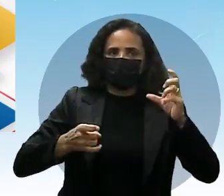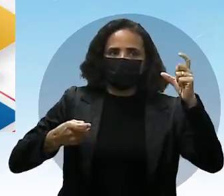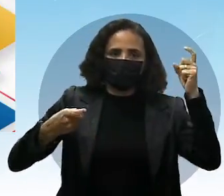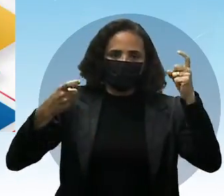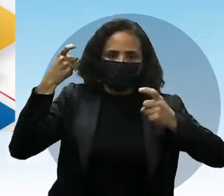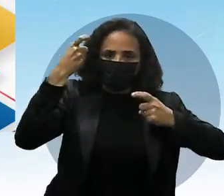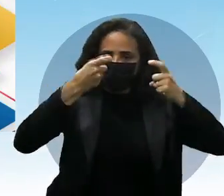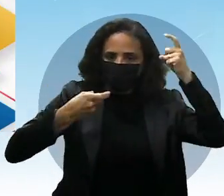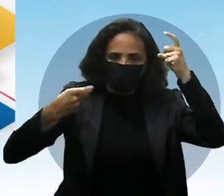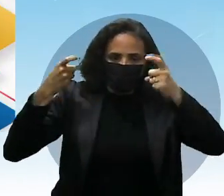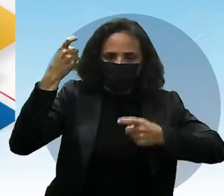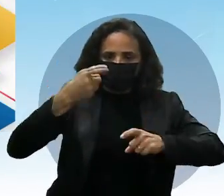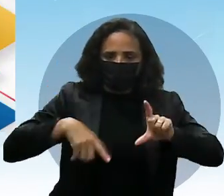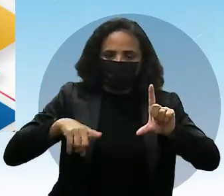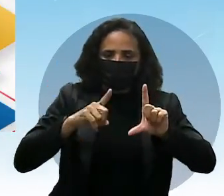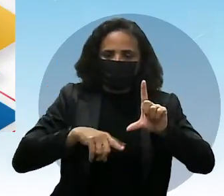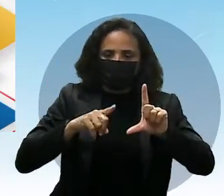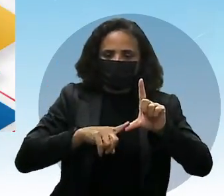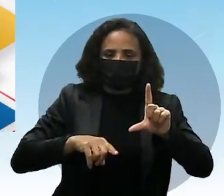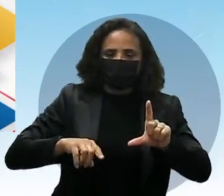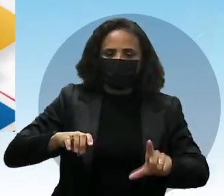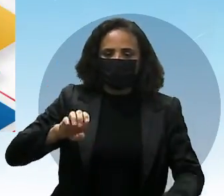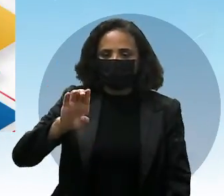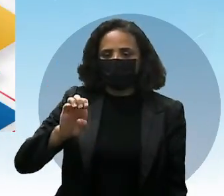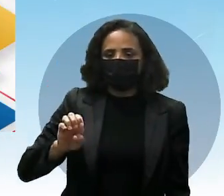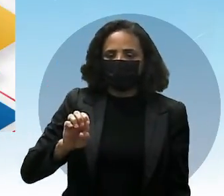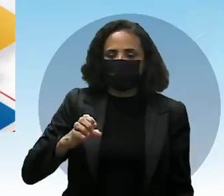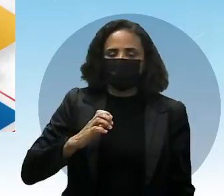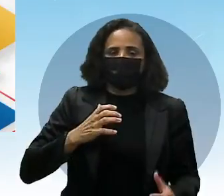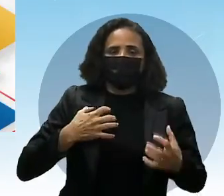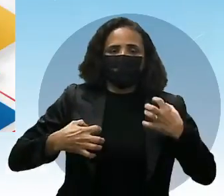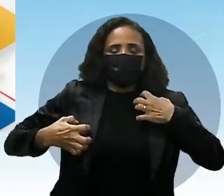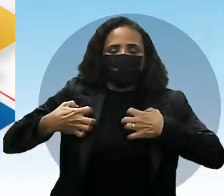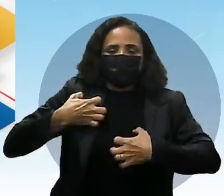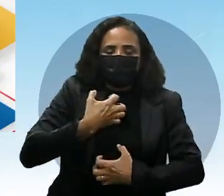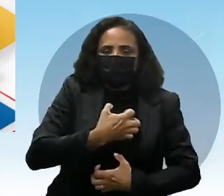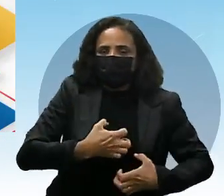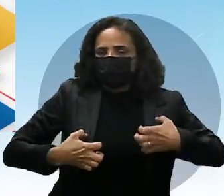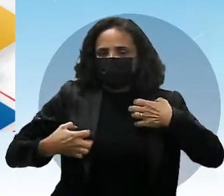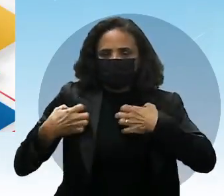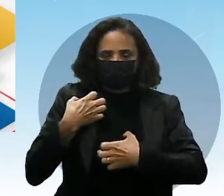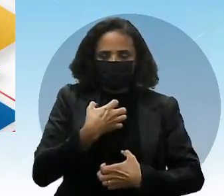Apavorado. Distressed, angustiado.